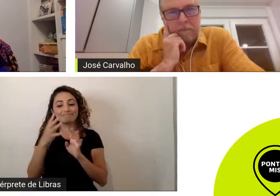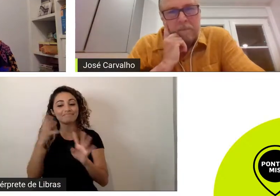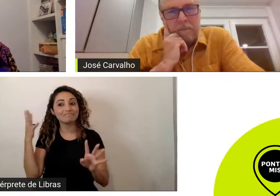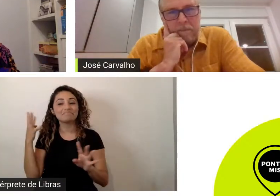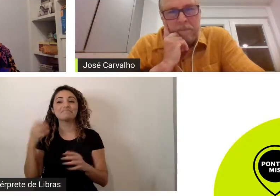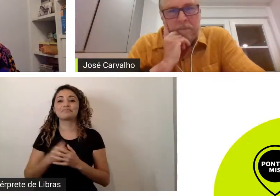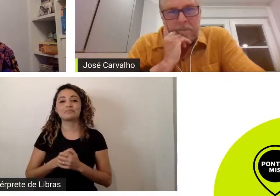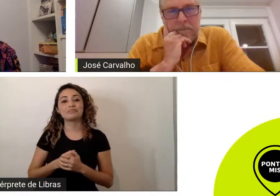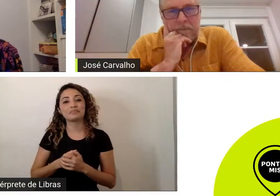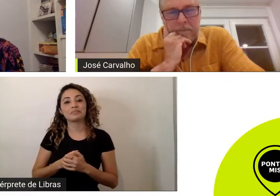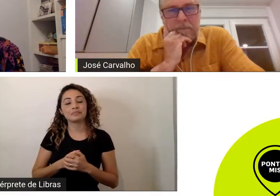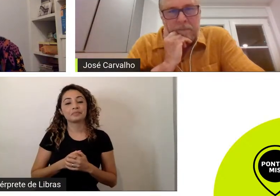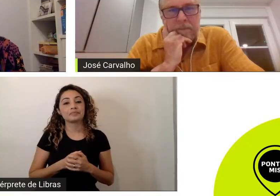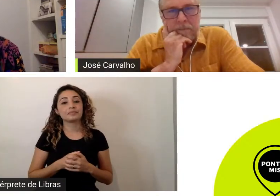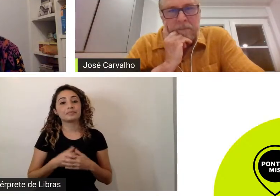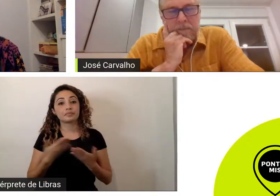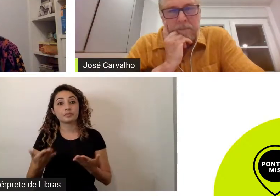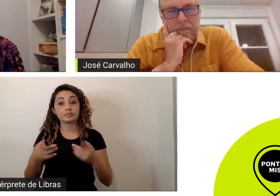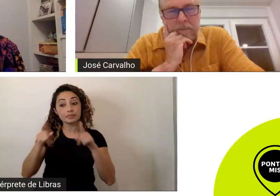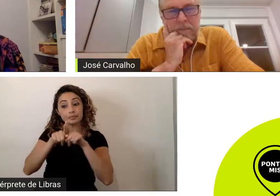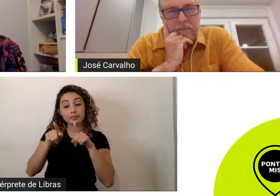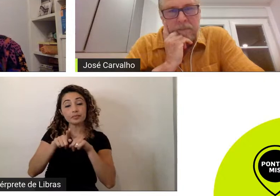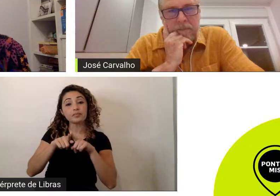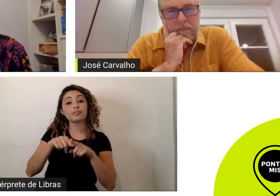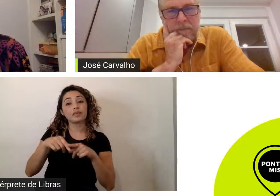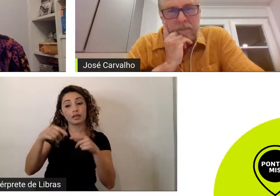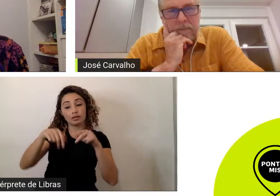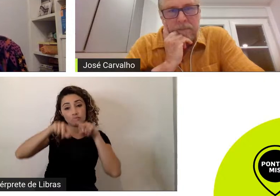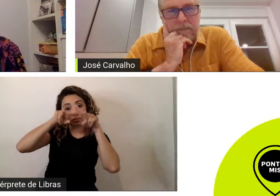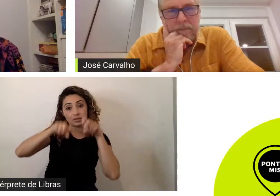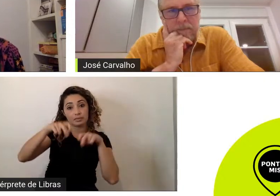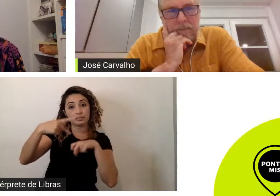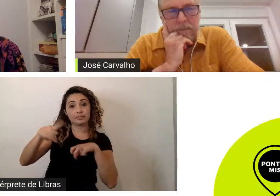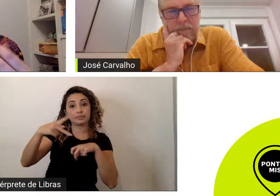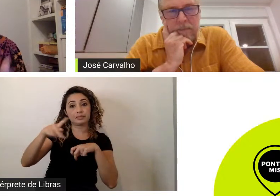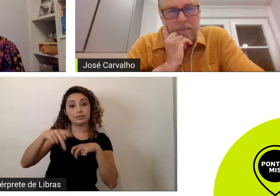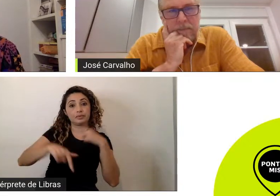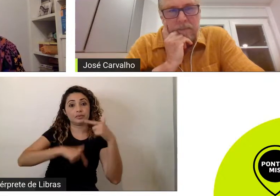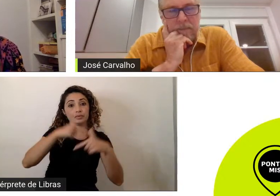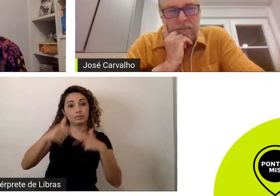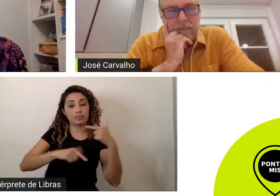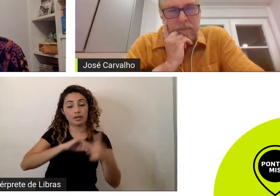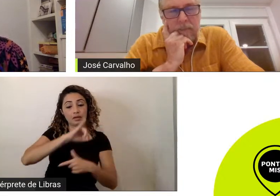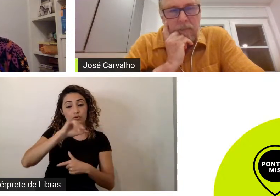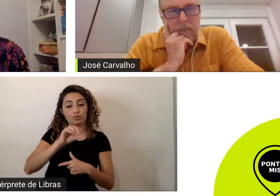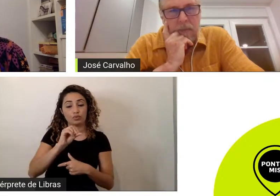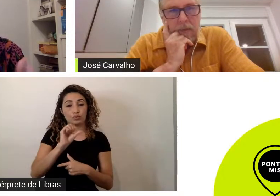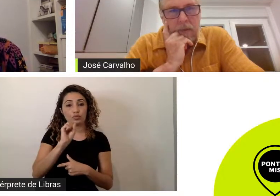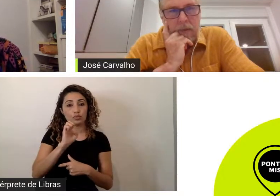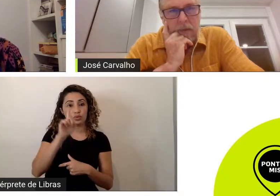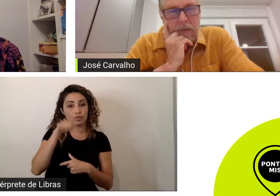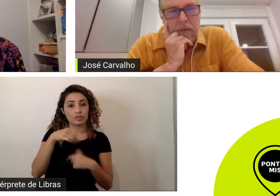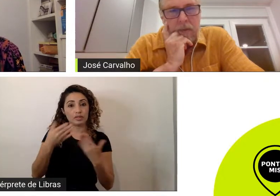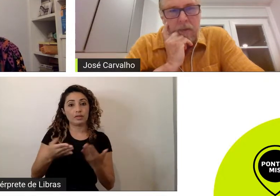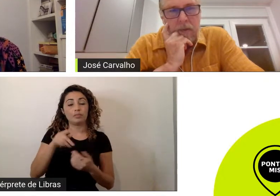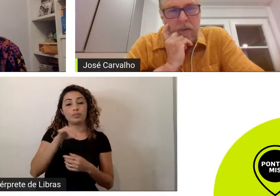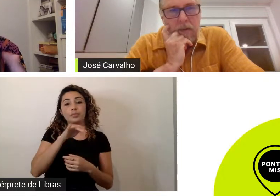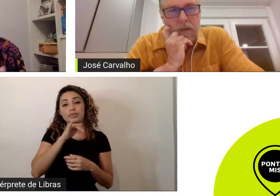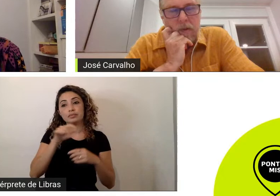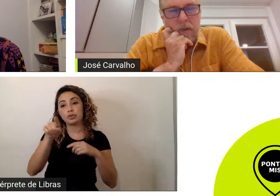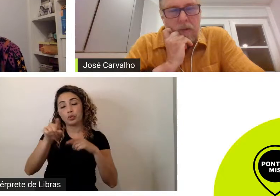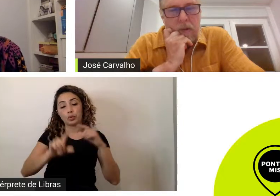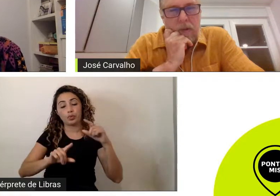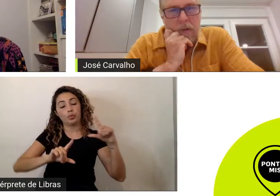do seu trabalho José que tem que tem essa escrita um pouco interativa também né tanto no Você Decide mais tarde